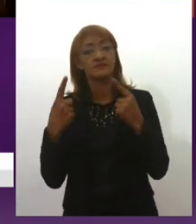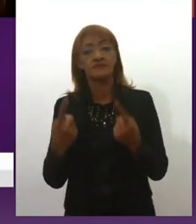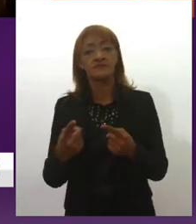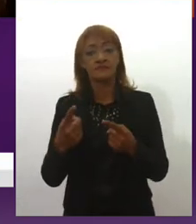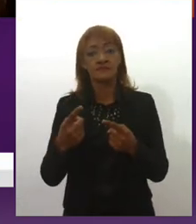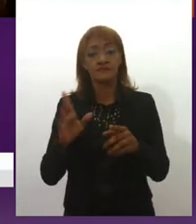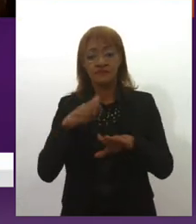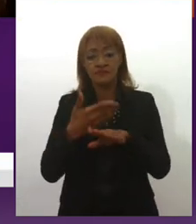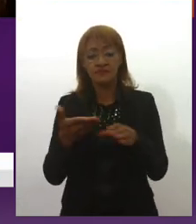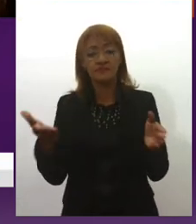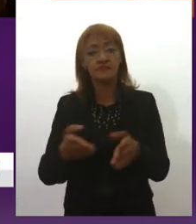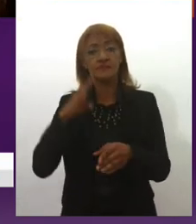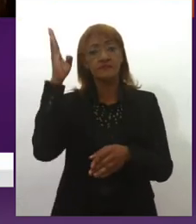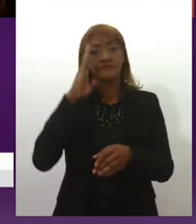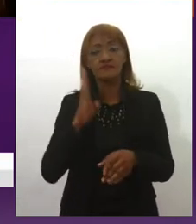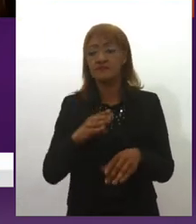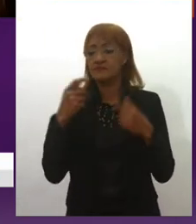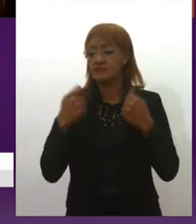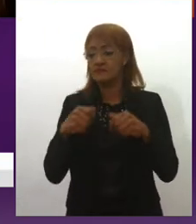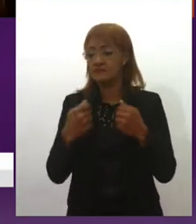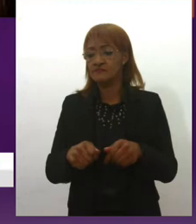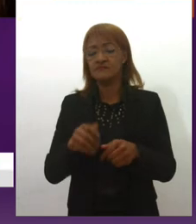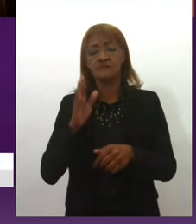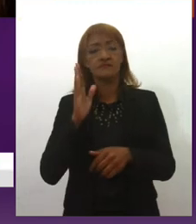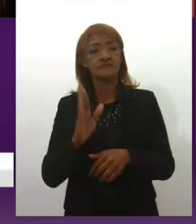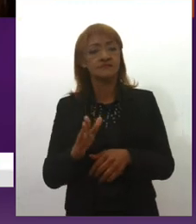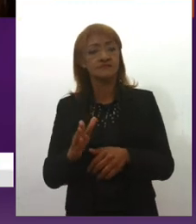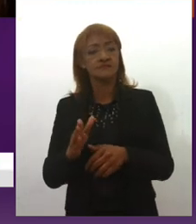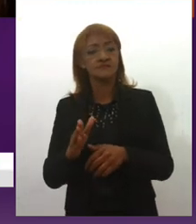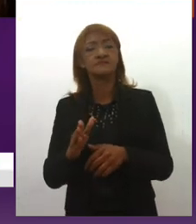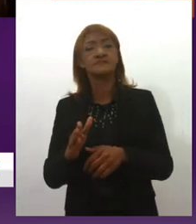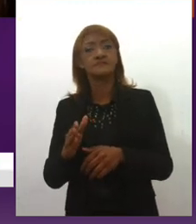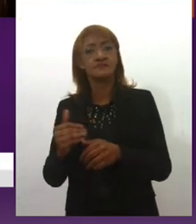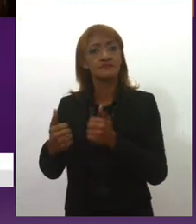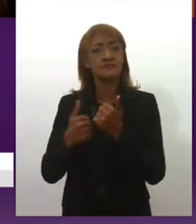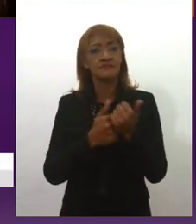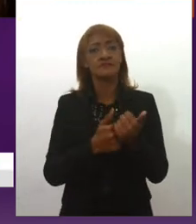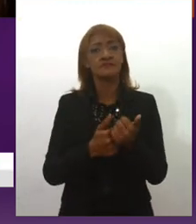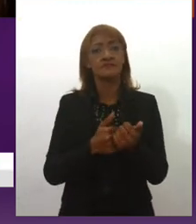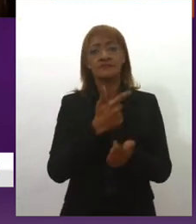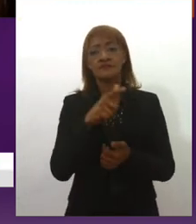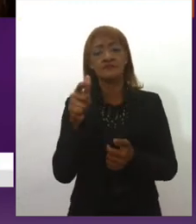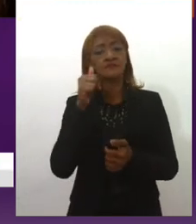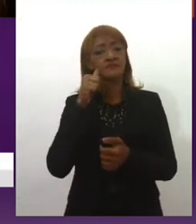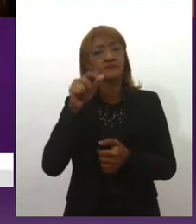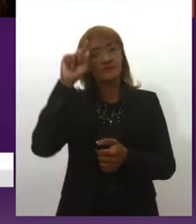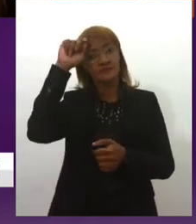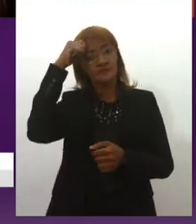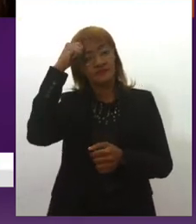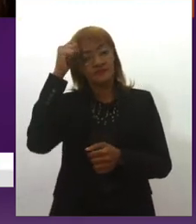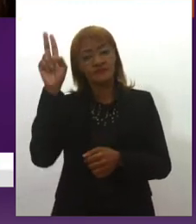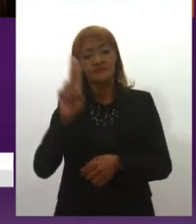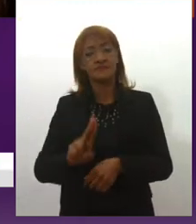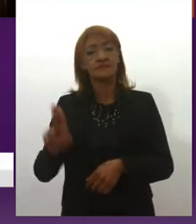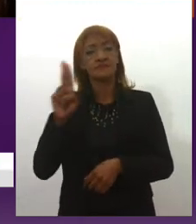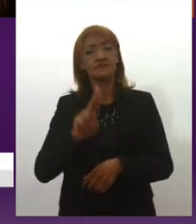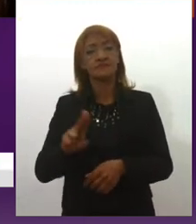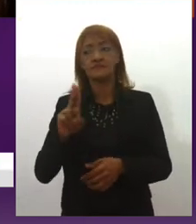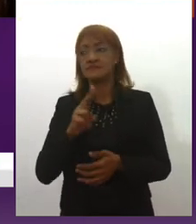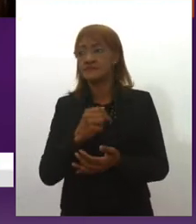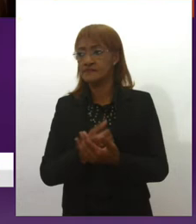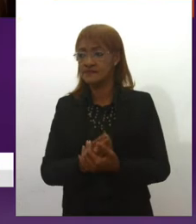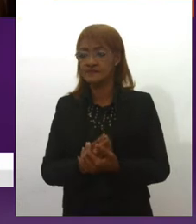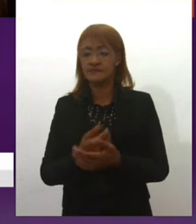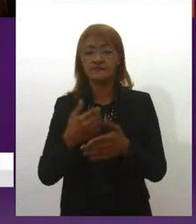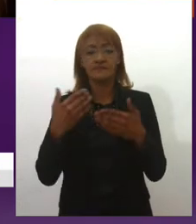ainda precisa investir para que se coloque mais pessoas negras, essas mulheres, dentro das universidades, sabe,